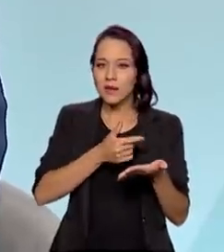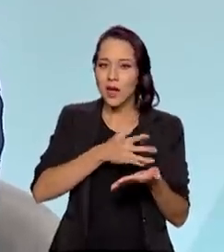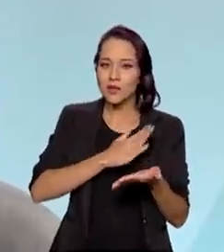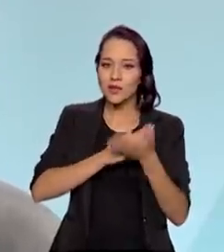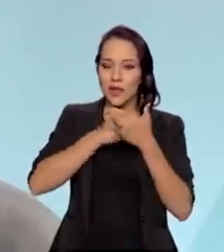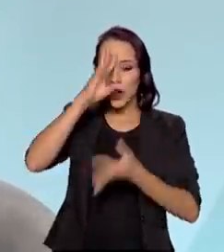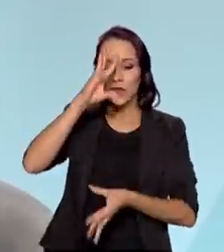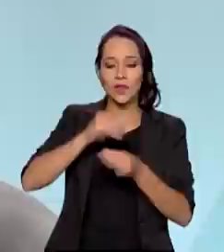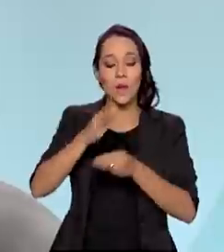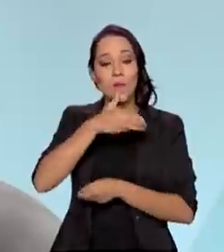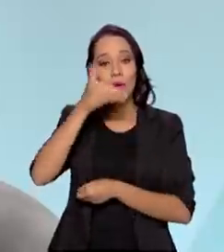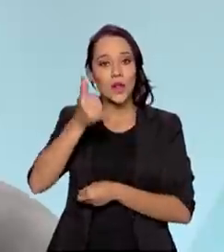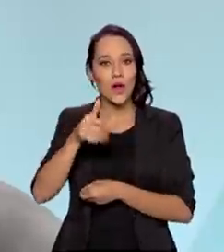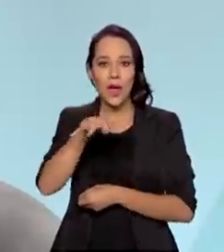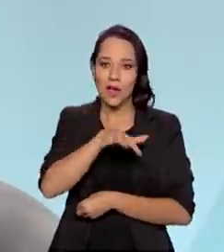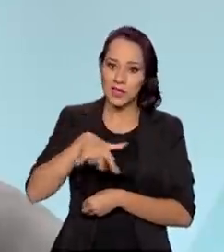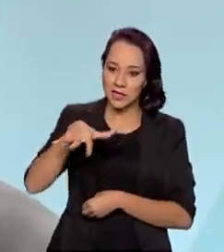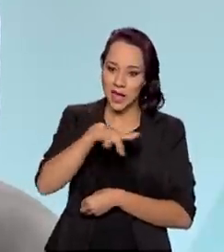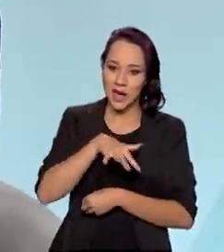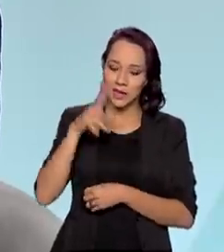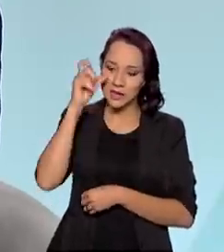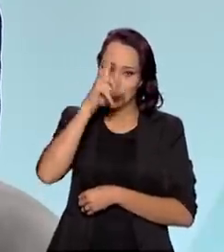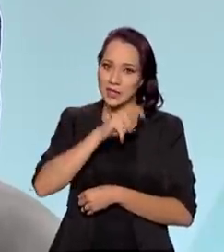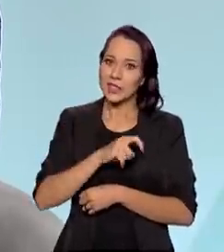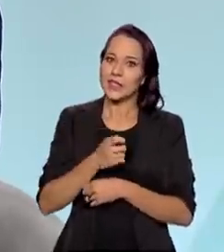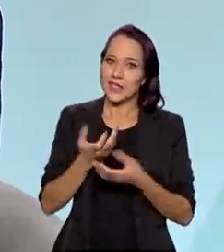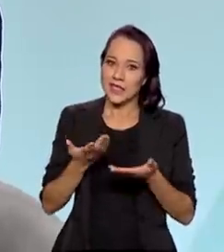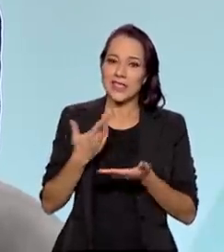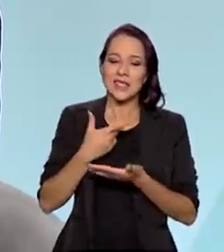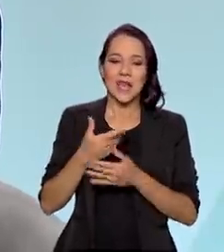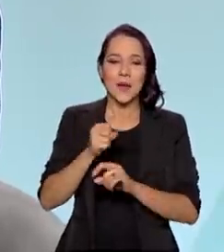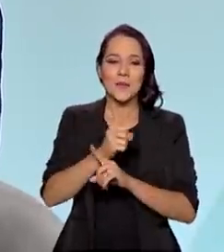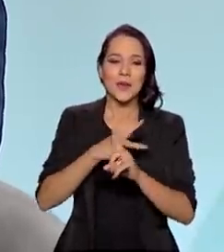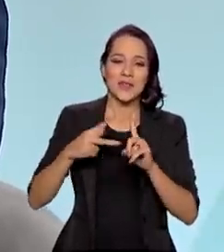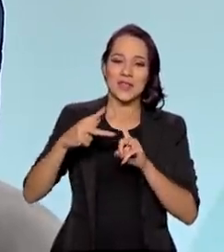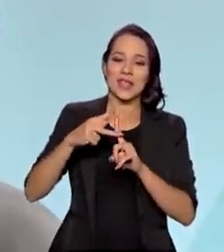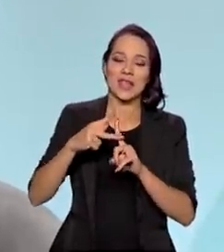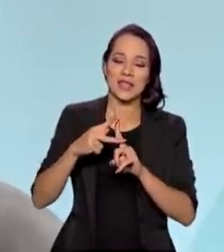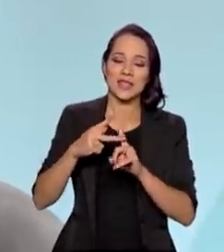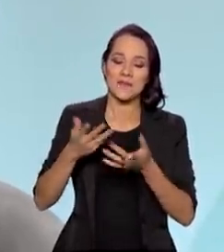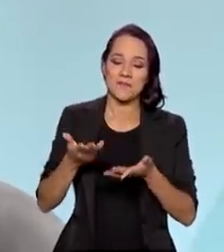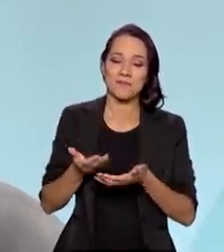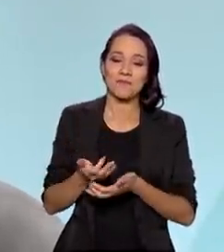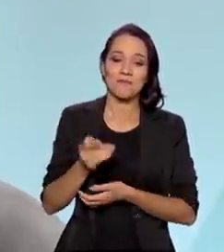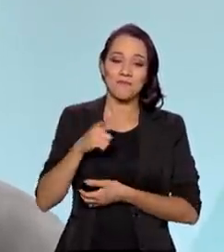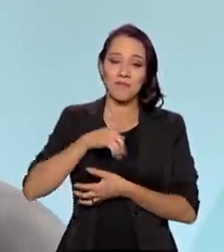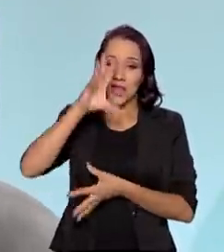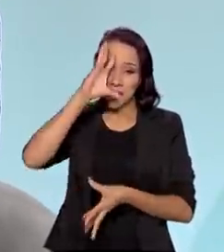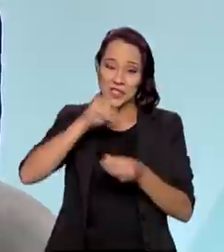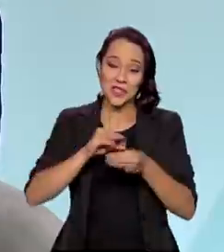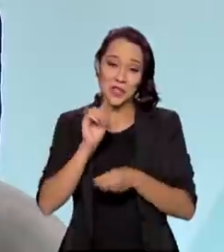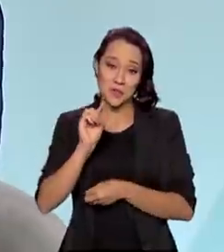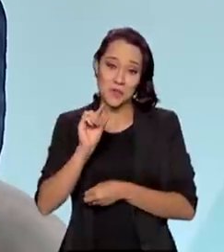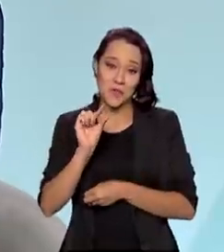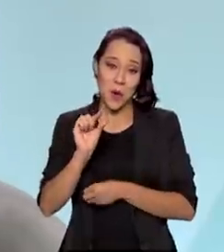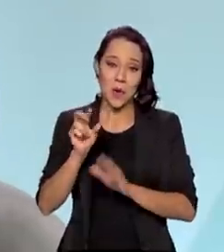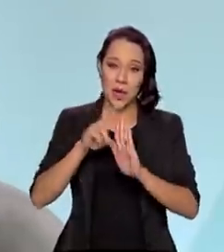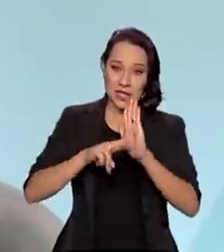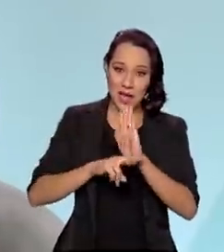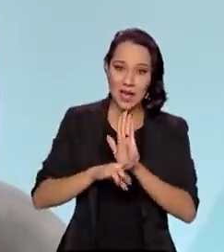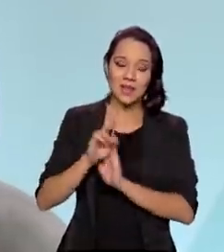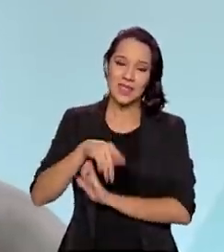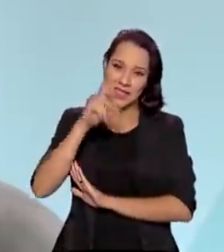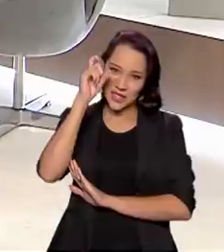entender um pouco mais esse mundo complexo e difícil da Previdência, que a gente entende pouco as regras, são